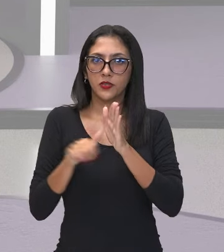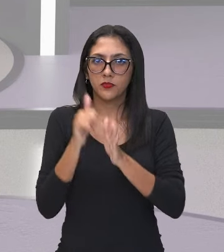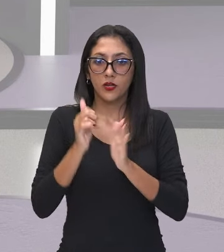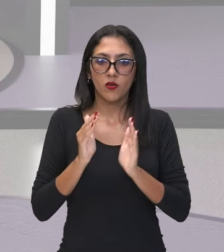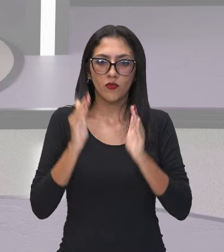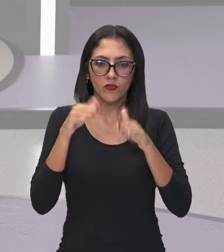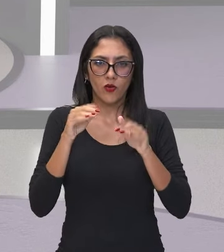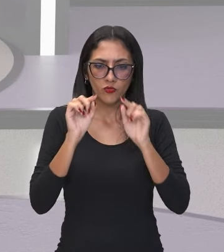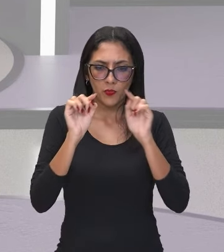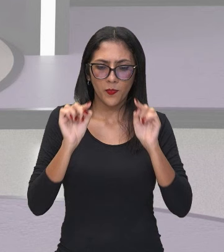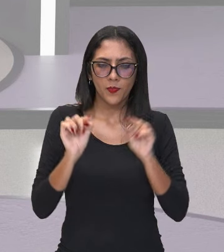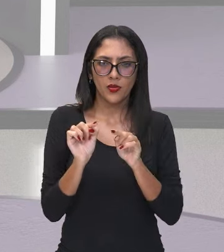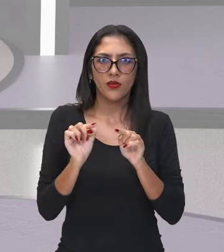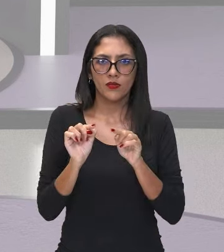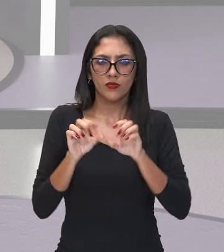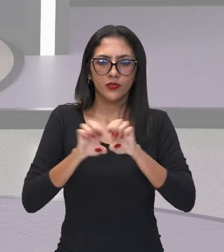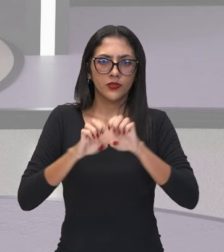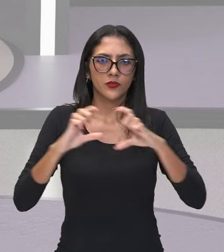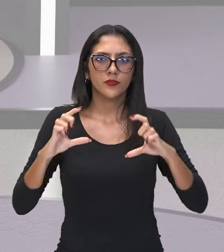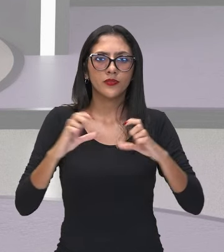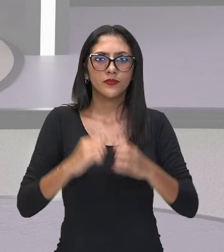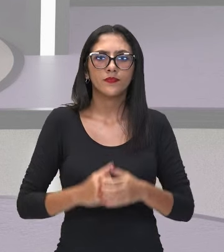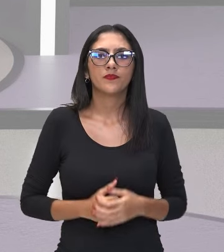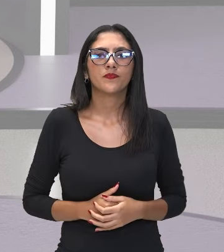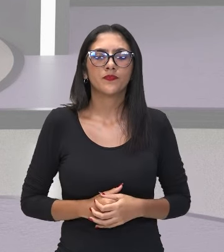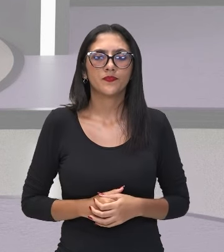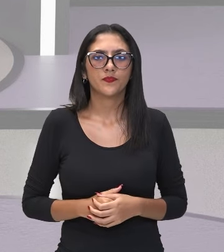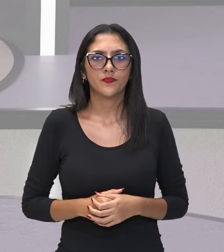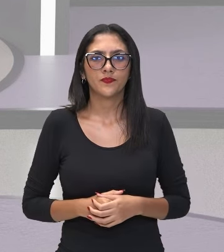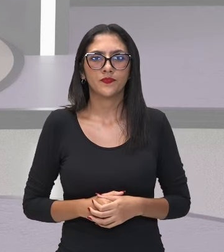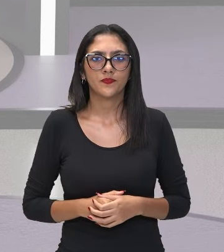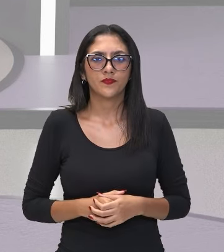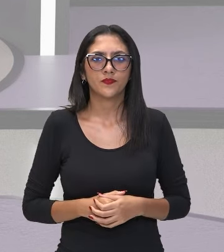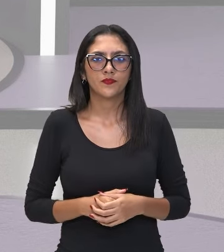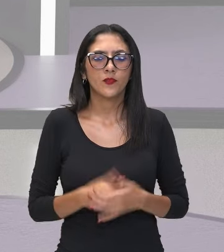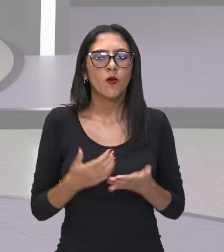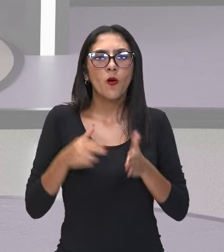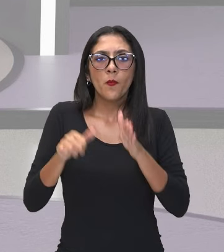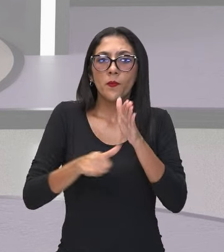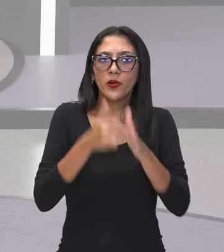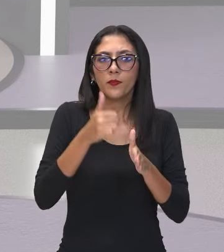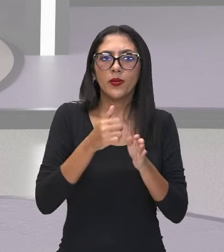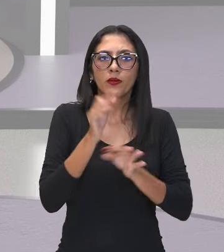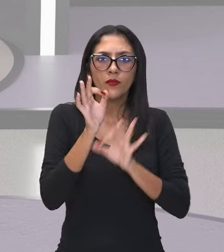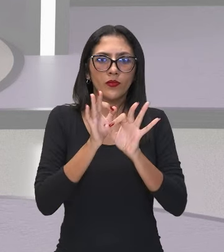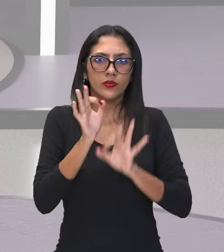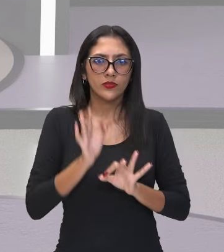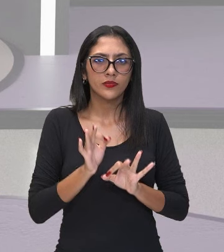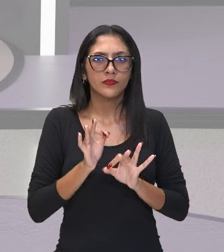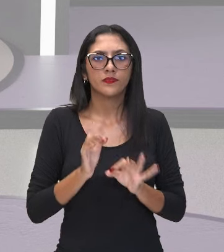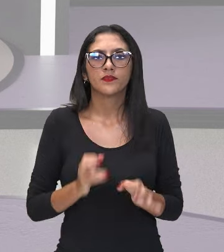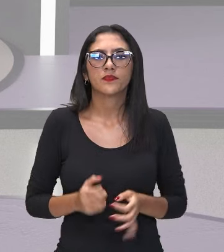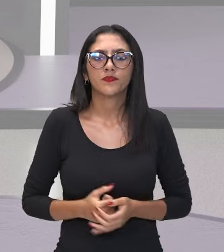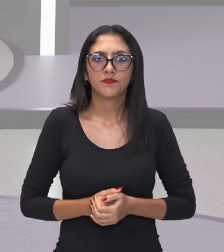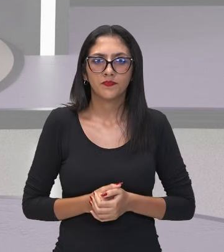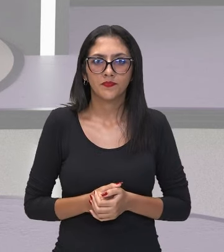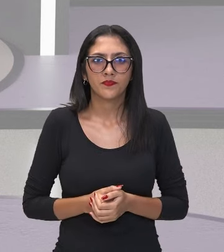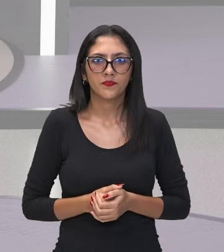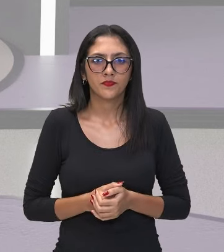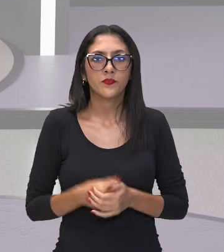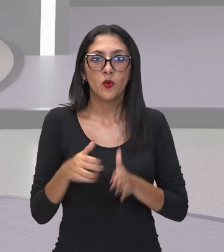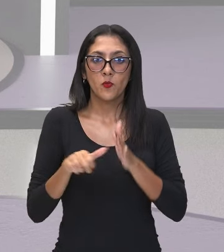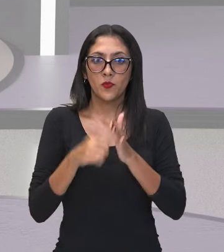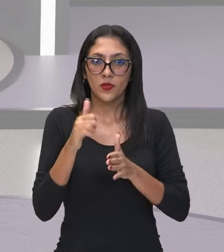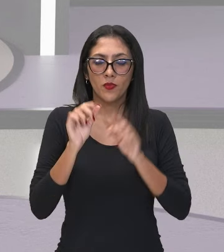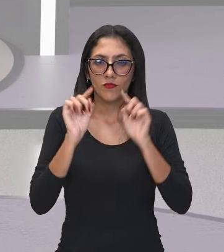Acompanhando aí a resolução calmamente. Quem nós vamos resolver primeiro? Exatamente. Nós vamos